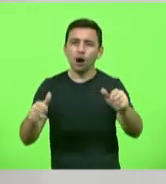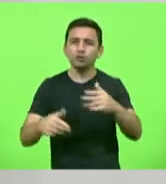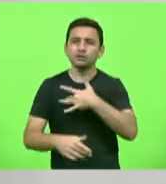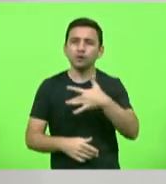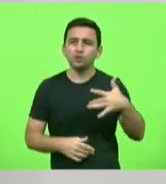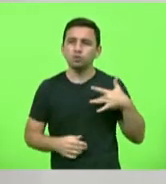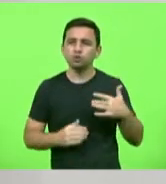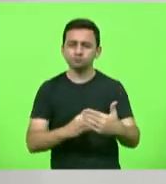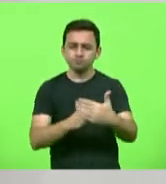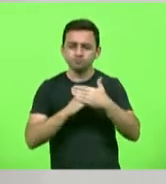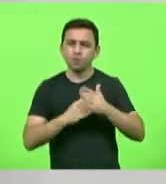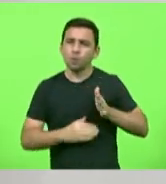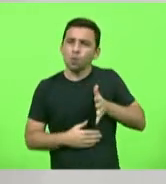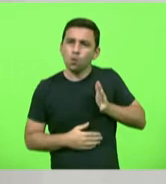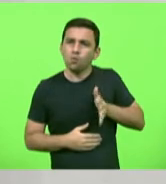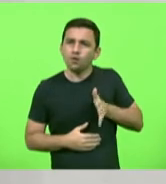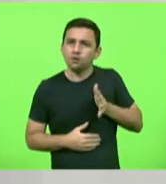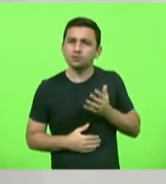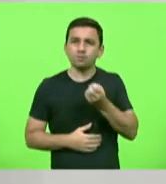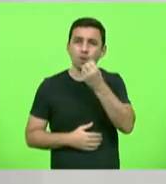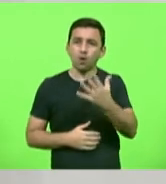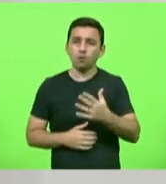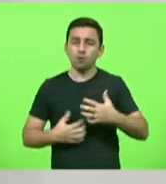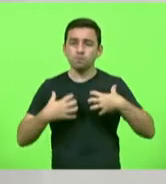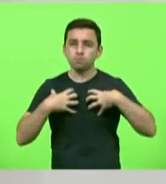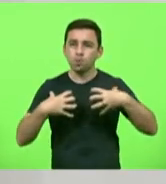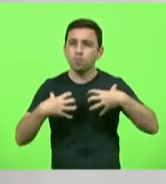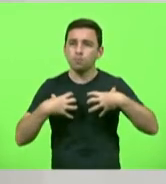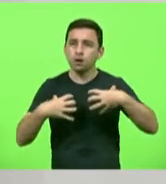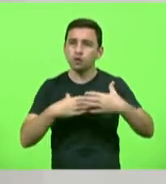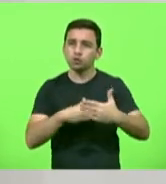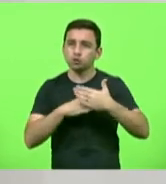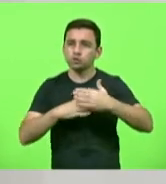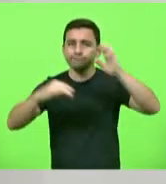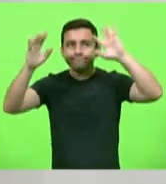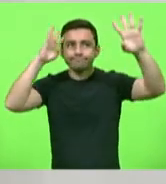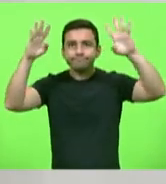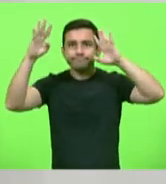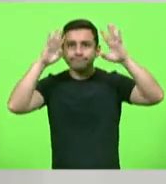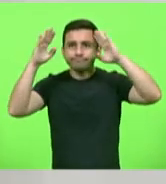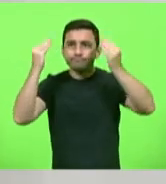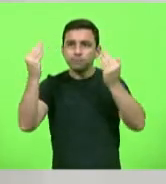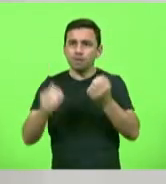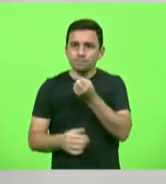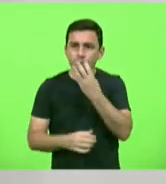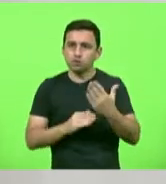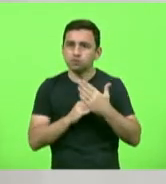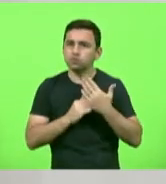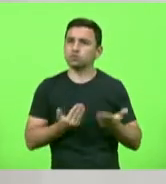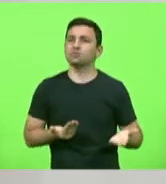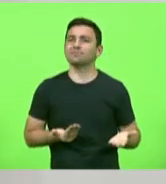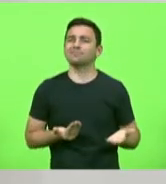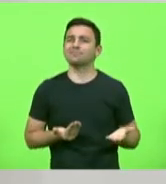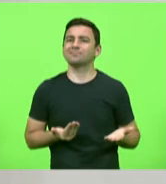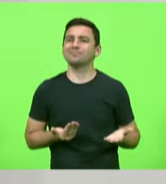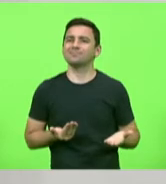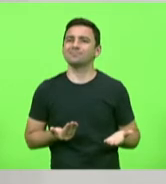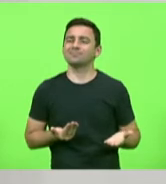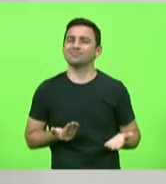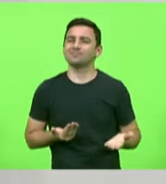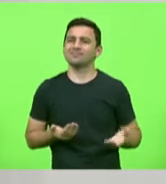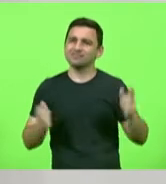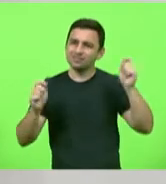fazer bem para o coração, fazer bem para o pulmão, é fazer bem para a cabeça. E isso contempla,